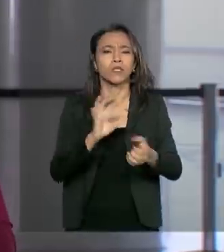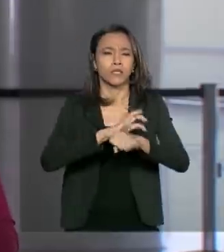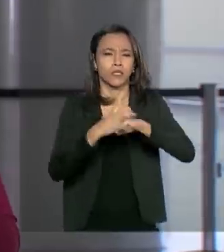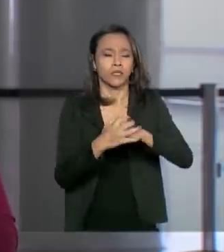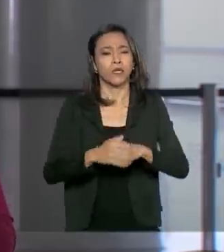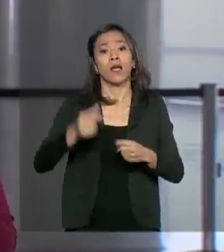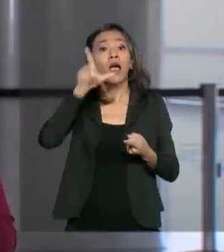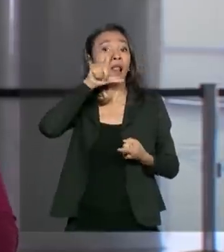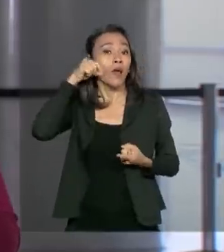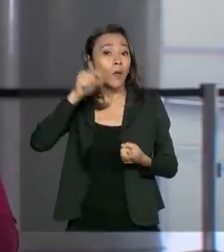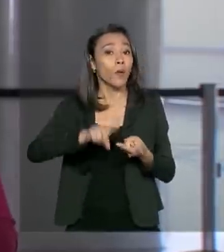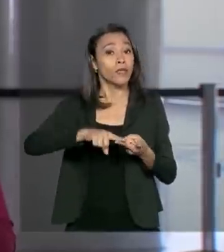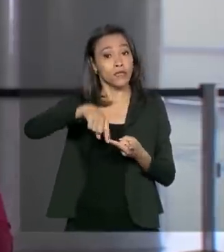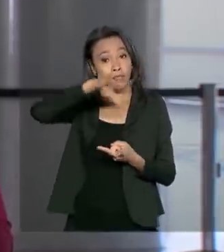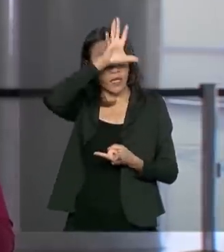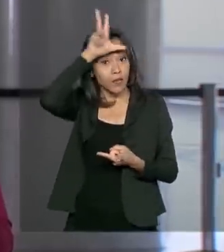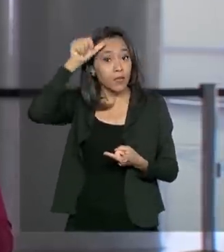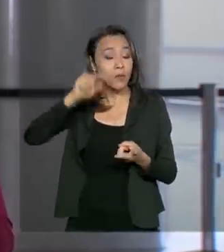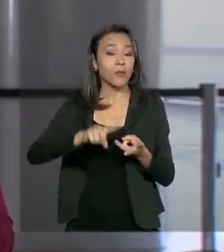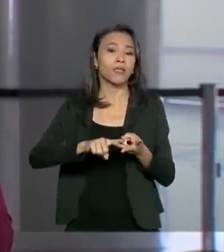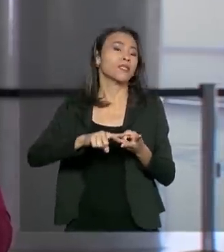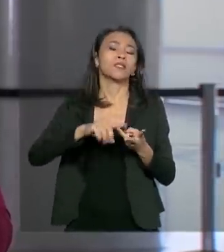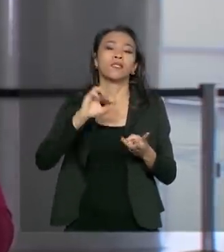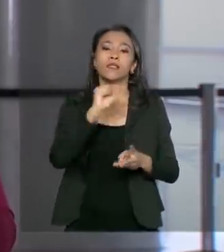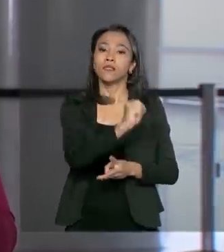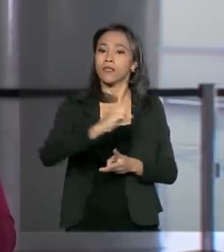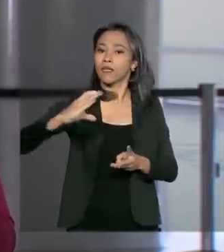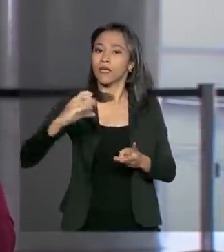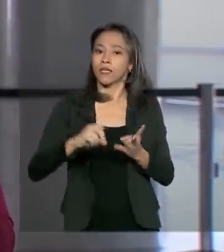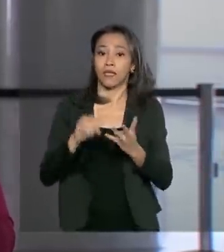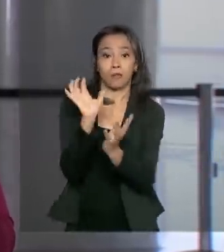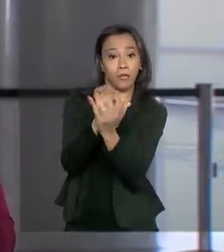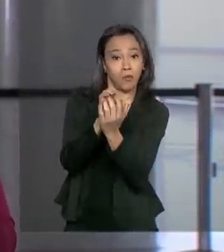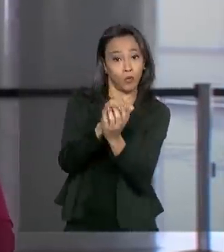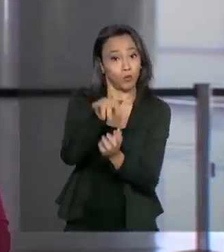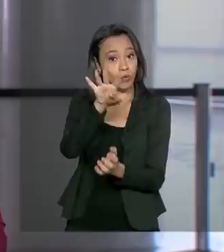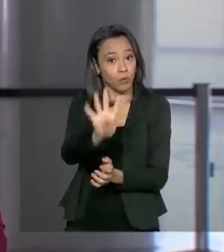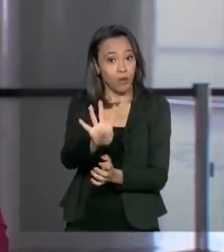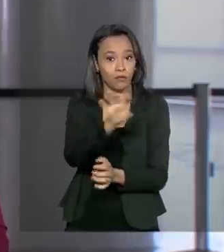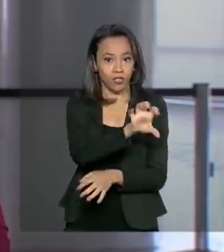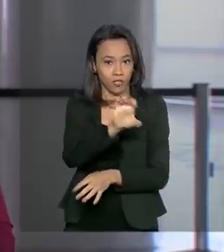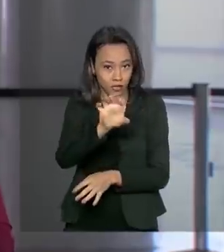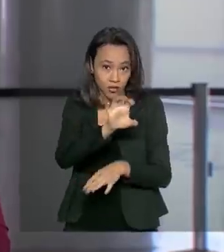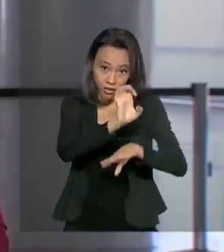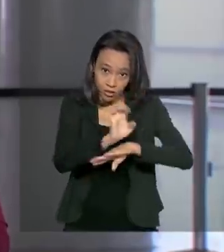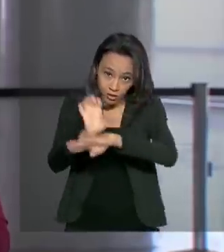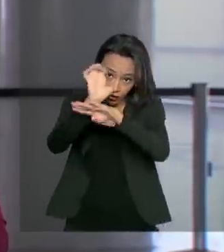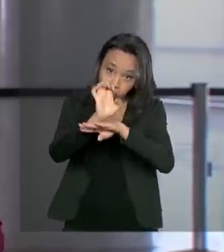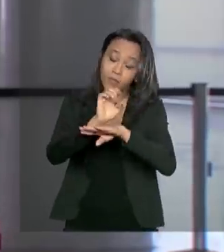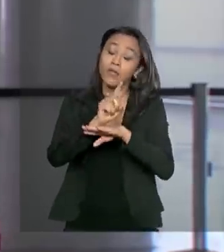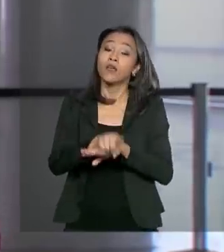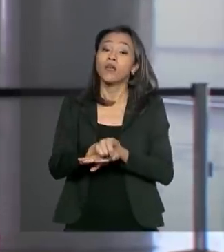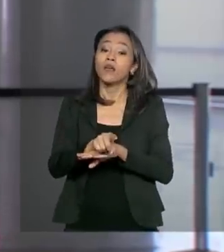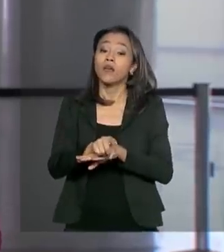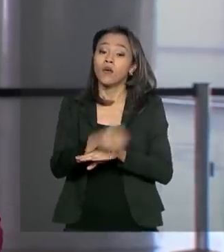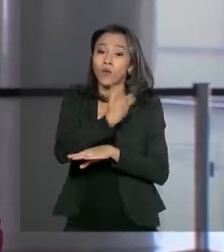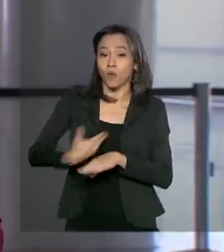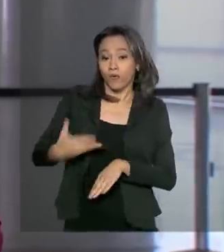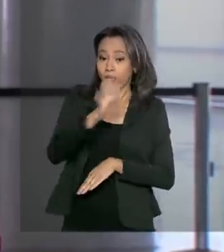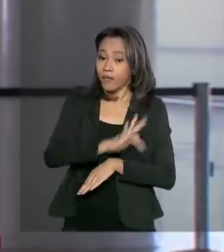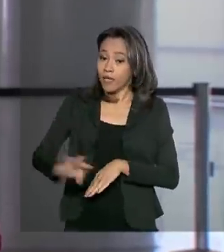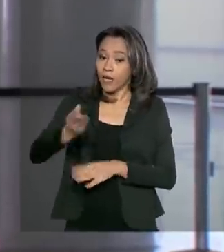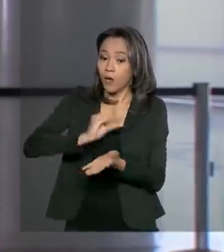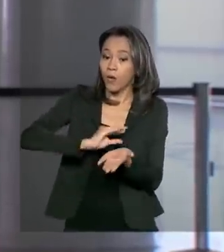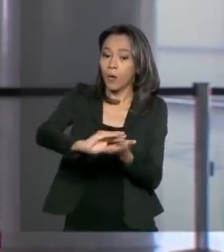Alagoas, Amazonas, Santa Catarina e Pernambuco. O Ministério da Saúde, o Governo Federal, vai repassar